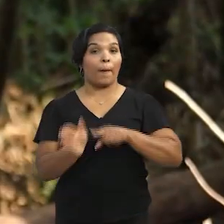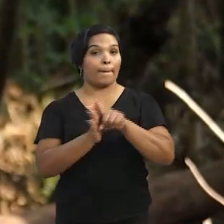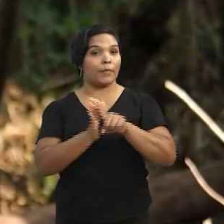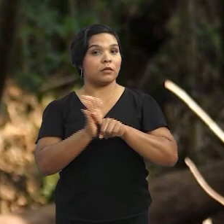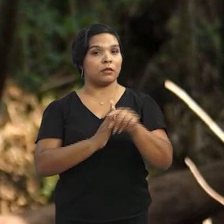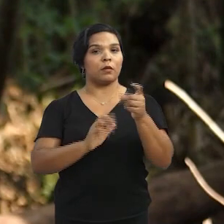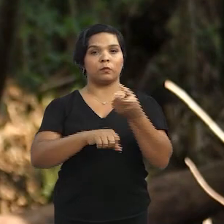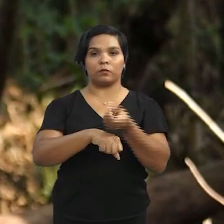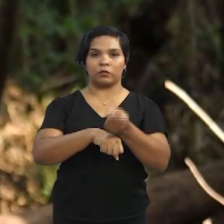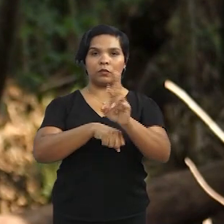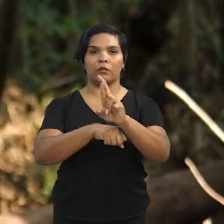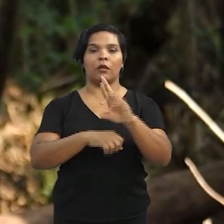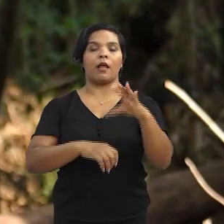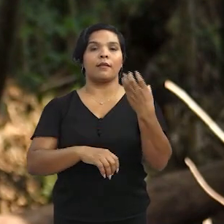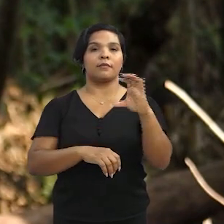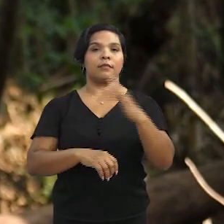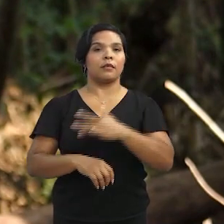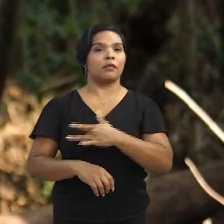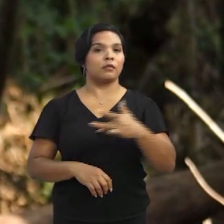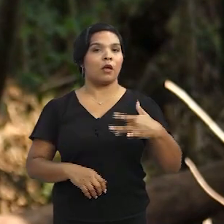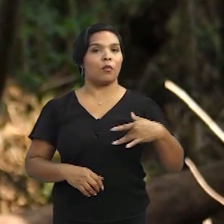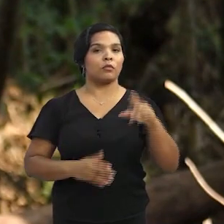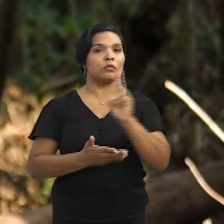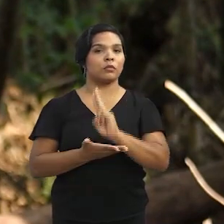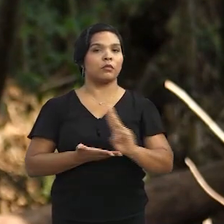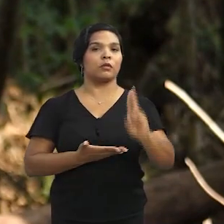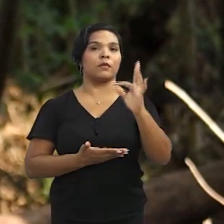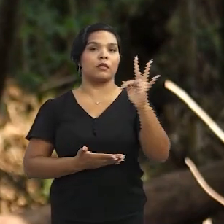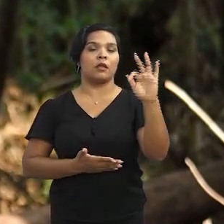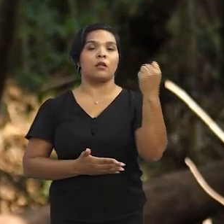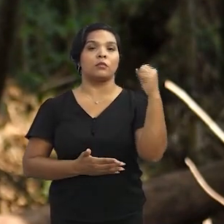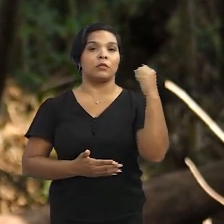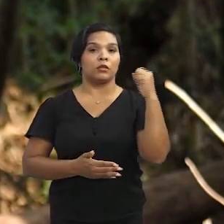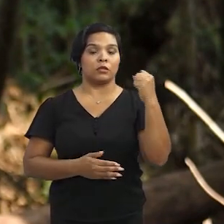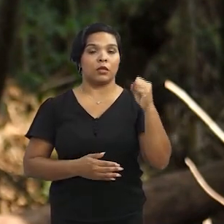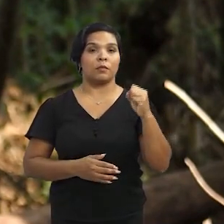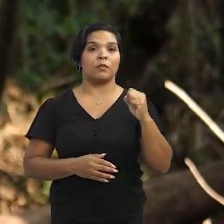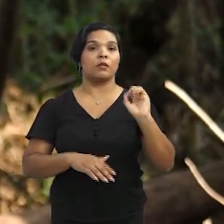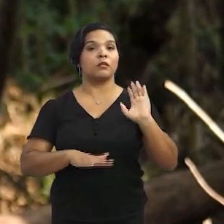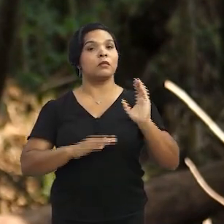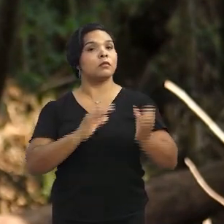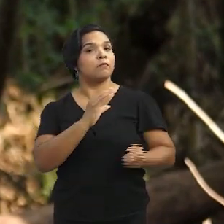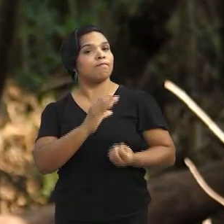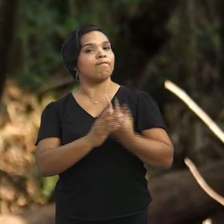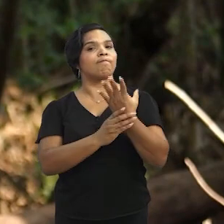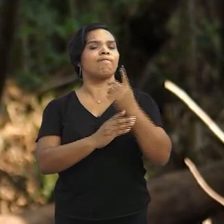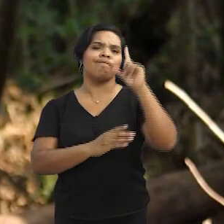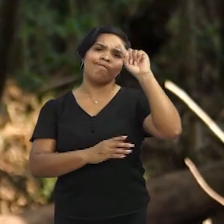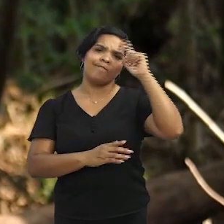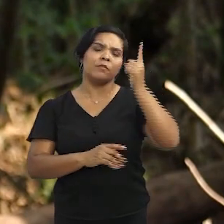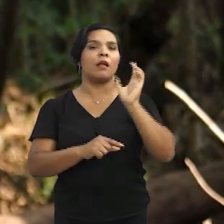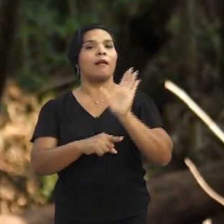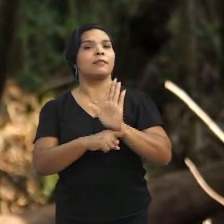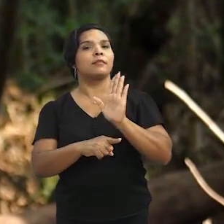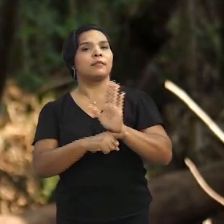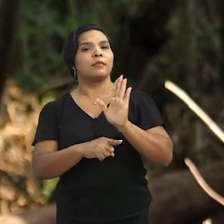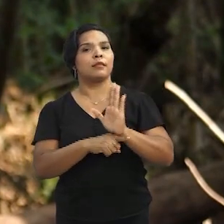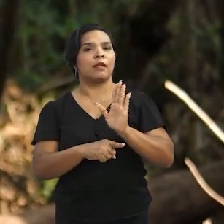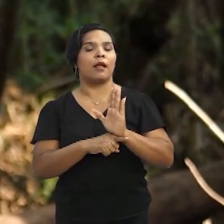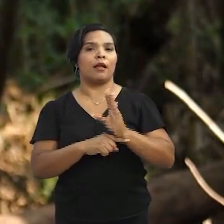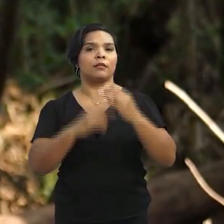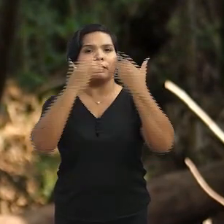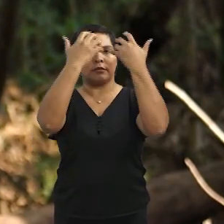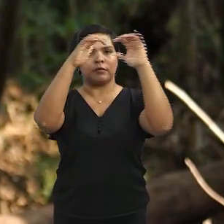Uma pesquisa de doutorado em Ciências da Saúde da Universidade Federal de Sergipe desenvolveu um aplicativo que busca